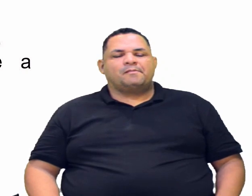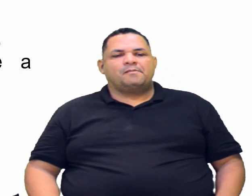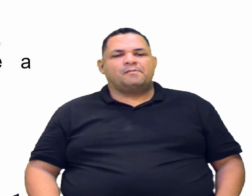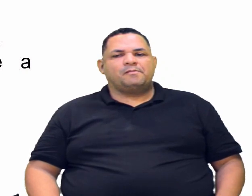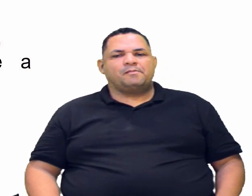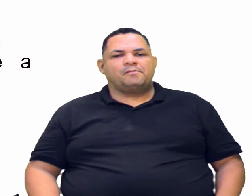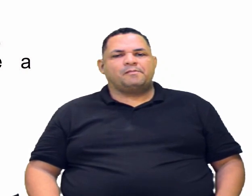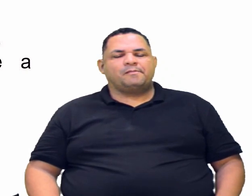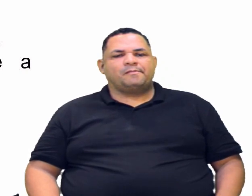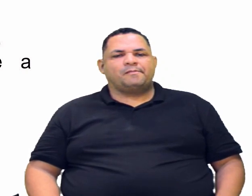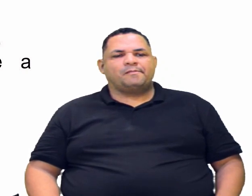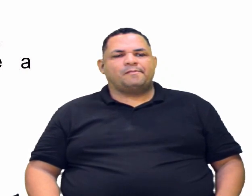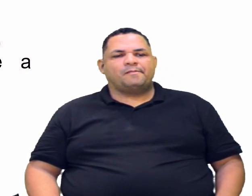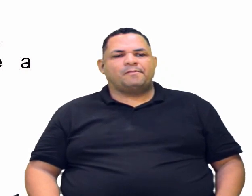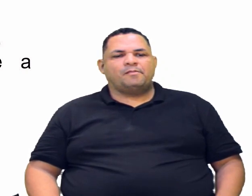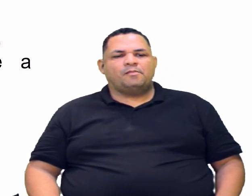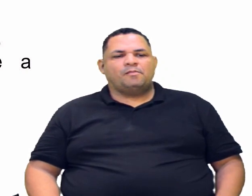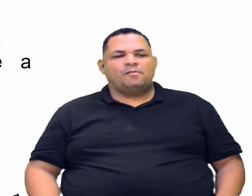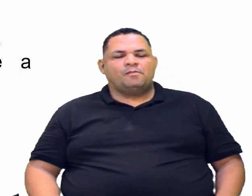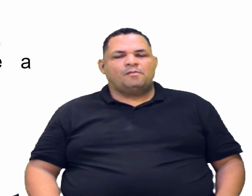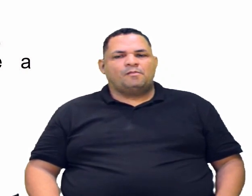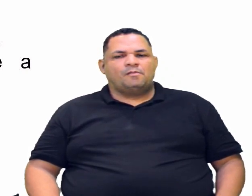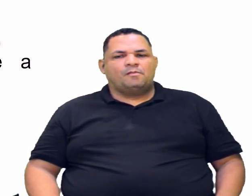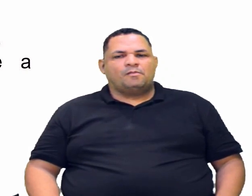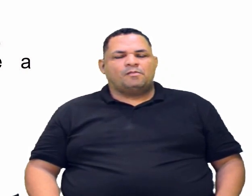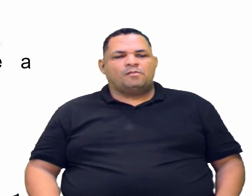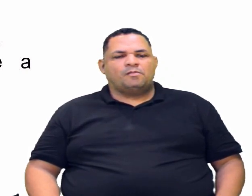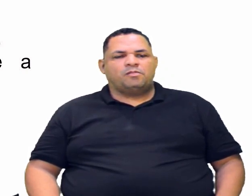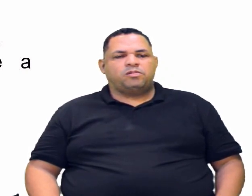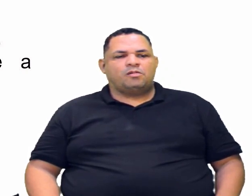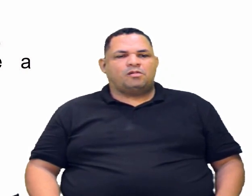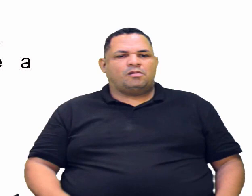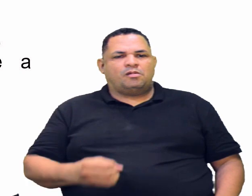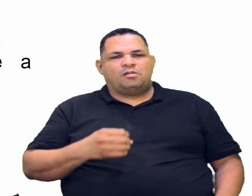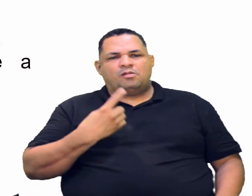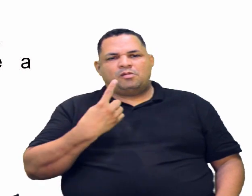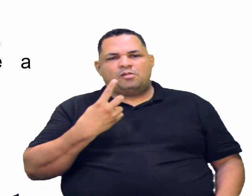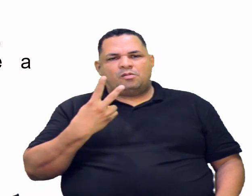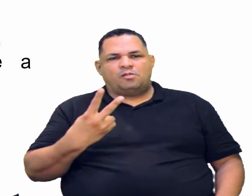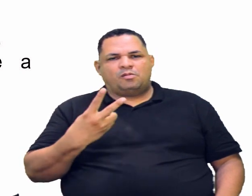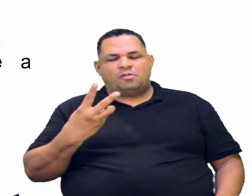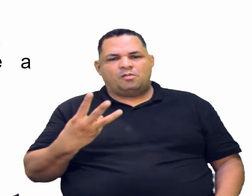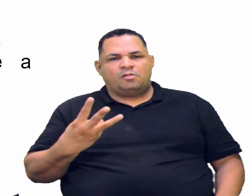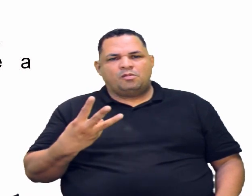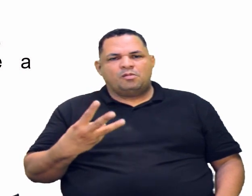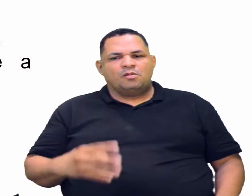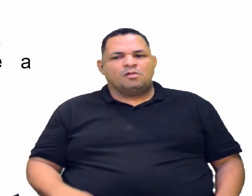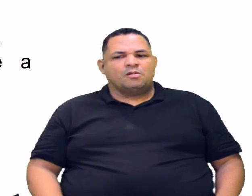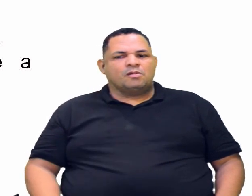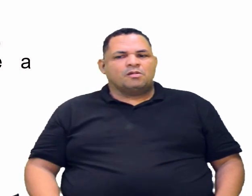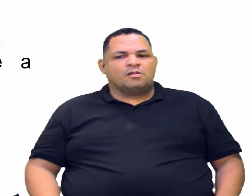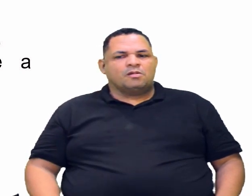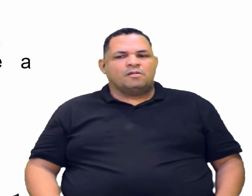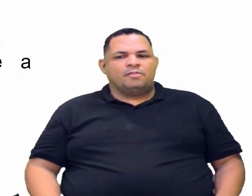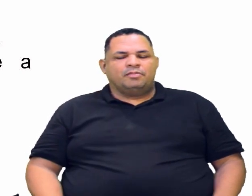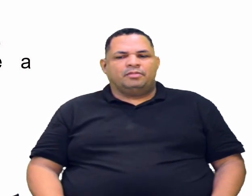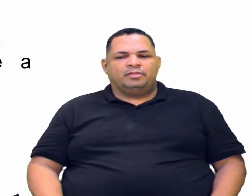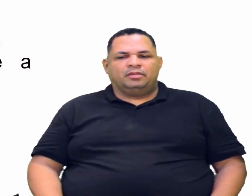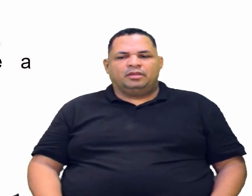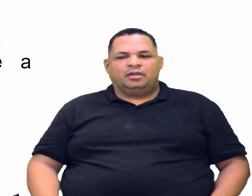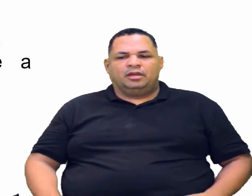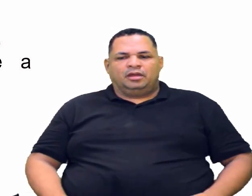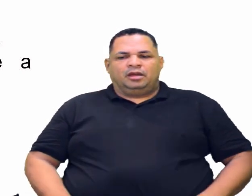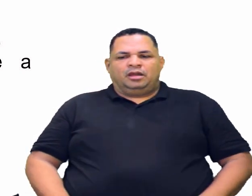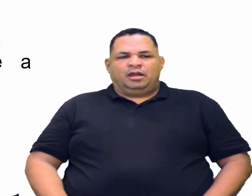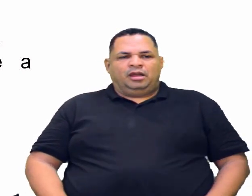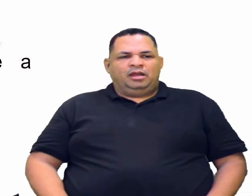C está certa. Vamos lá. É um álcool. Vamos numerar. Um, dois, três. Então, aqui vai ser